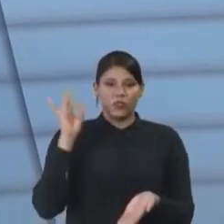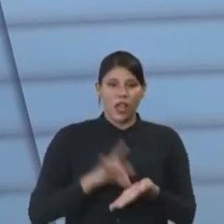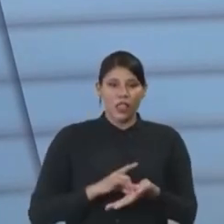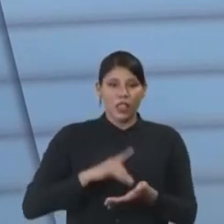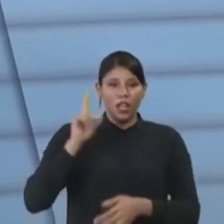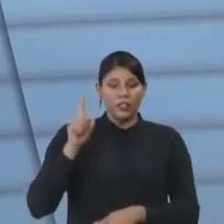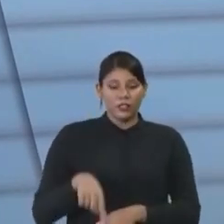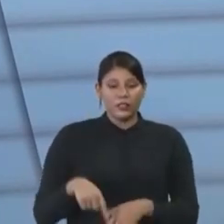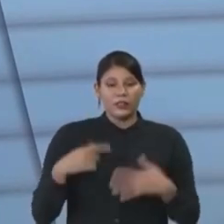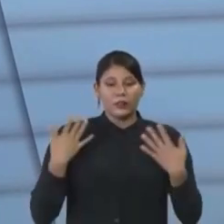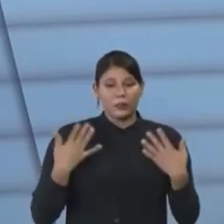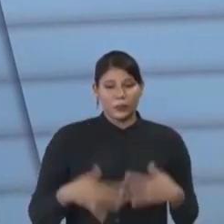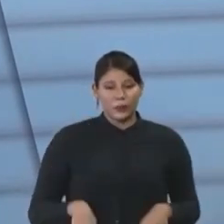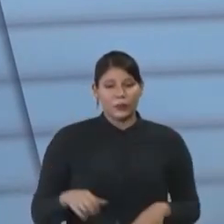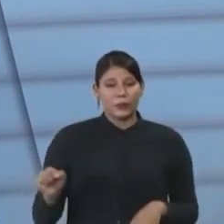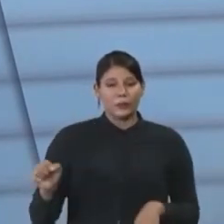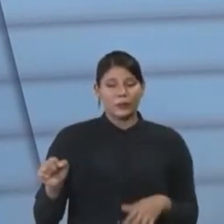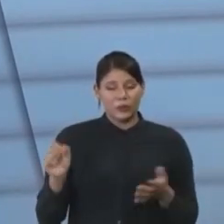preço que eles estão pagando muito alto.